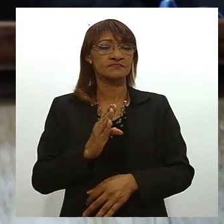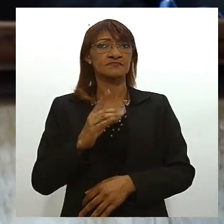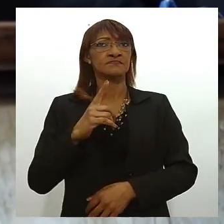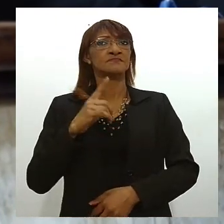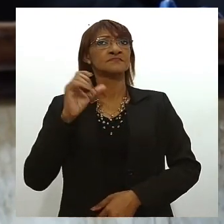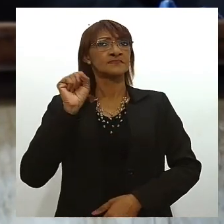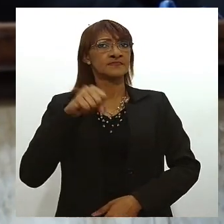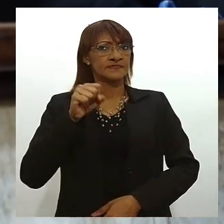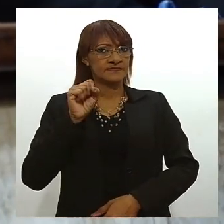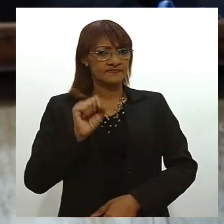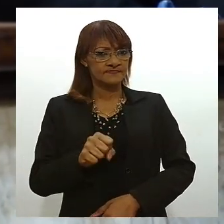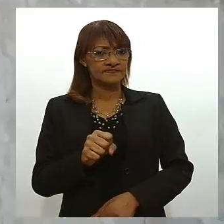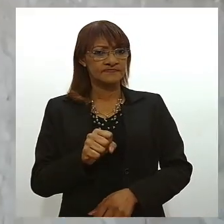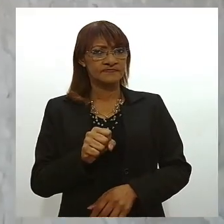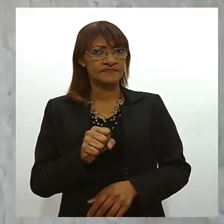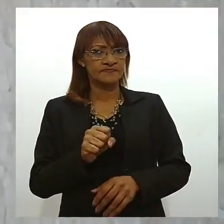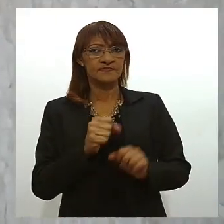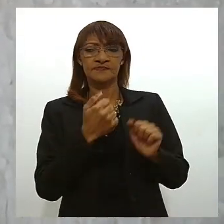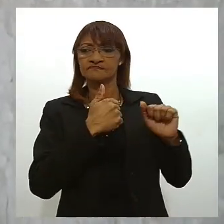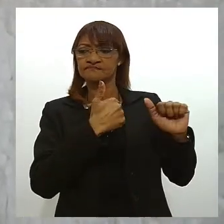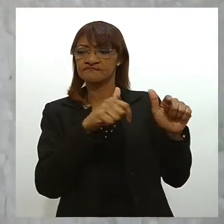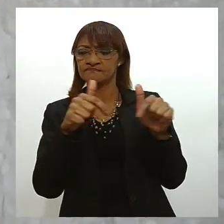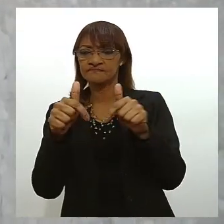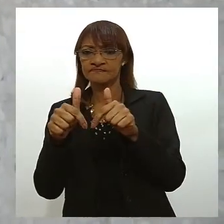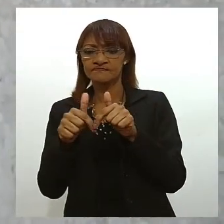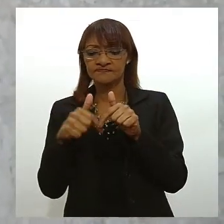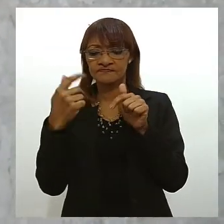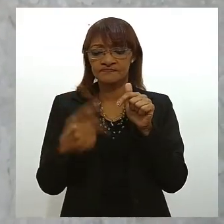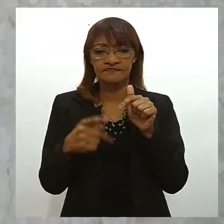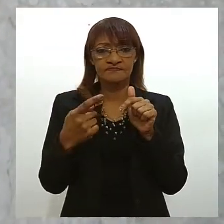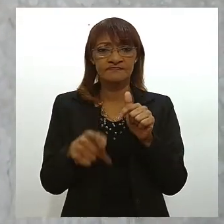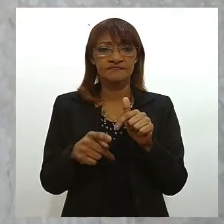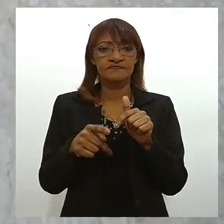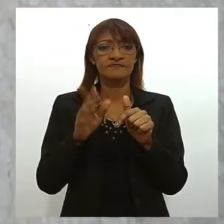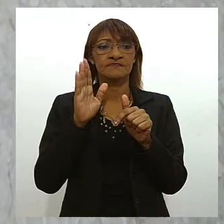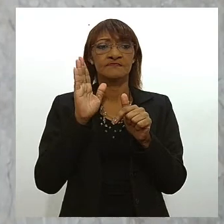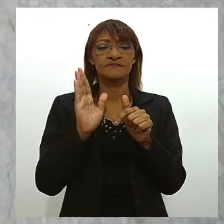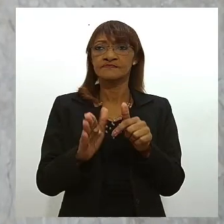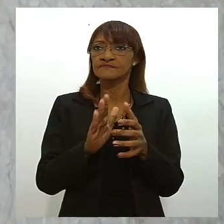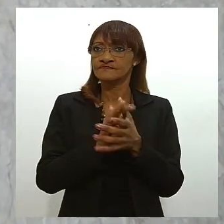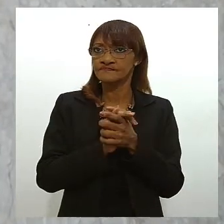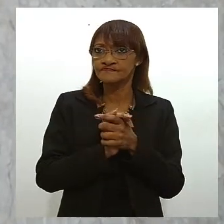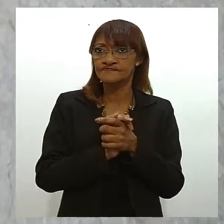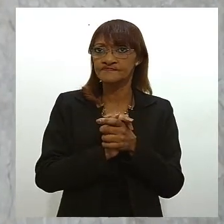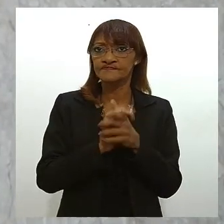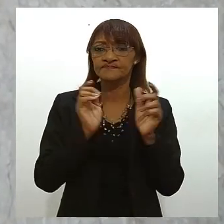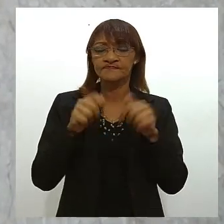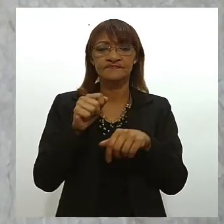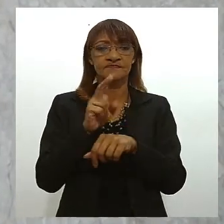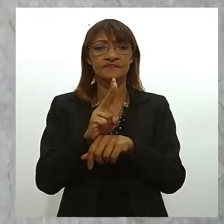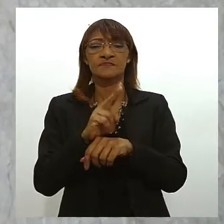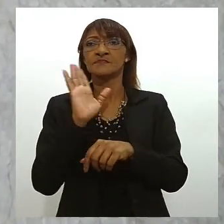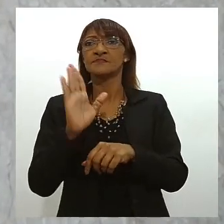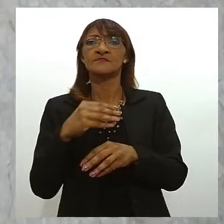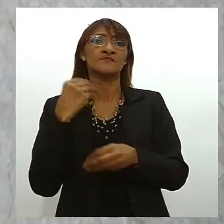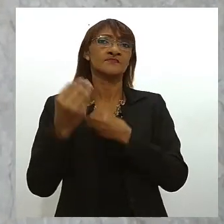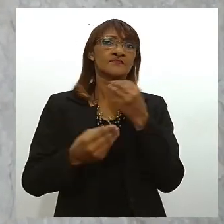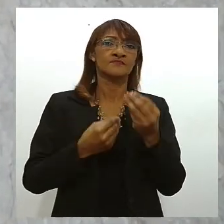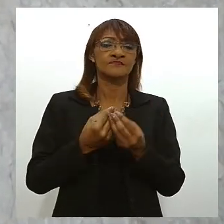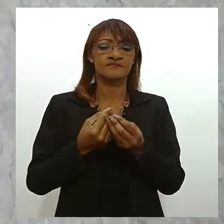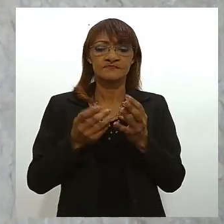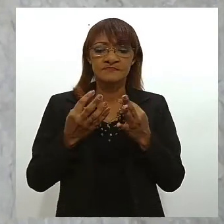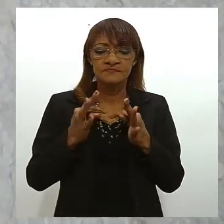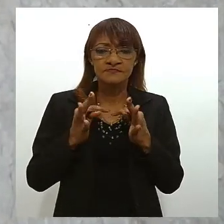interno a ser explorado recomenda investimento em infraestrutura digital e capacitação da forma de